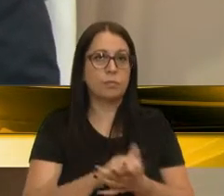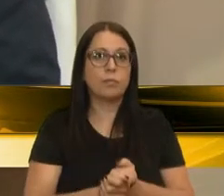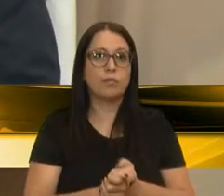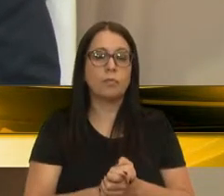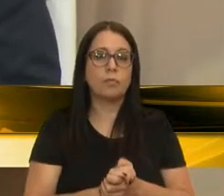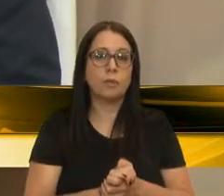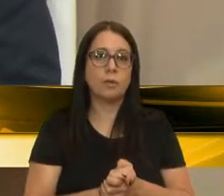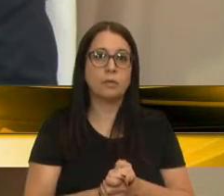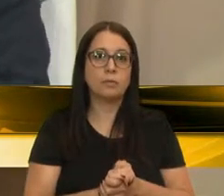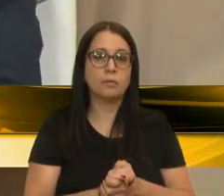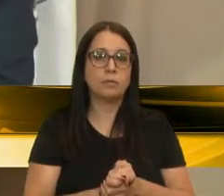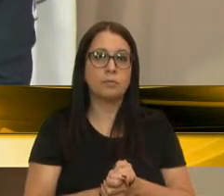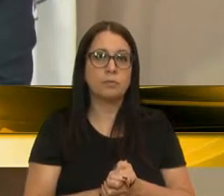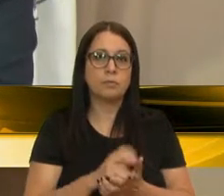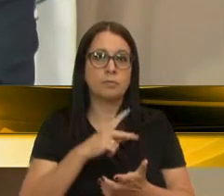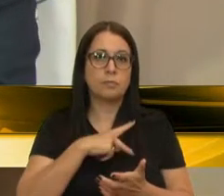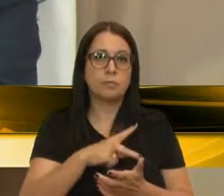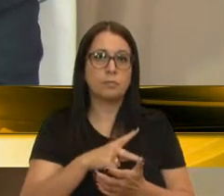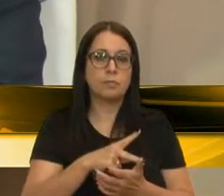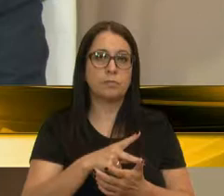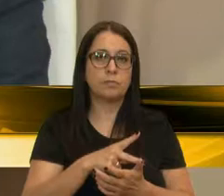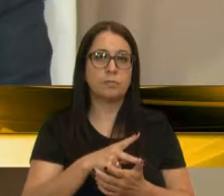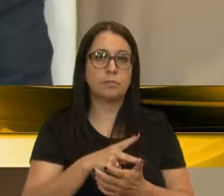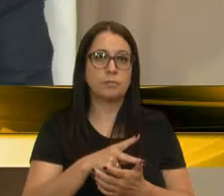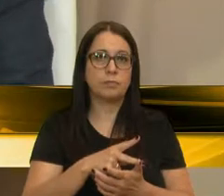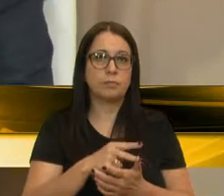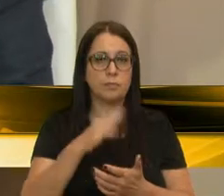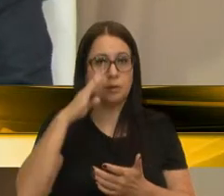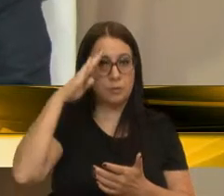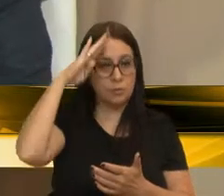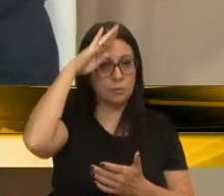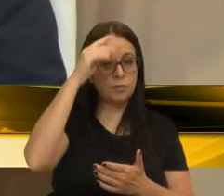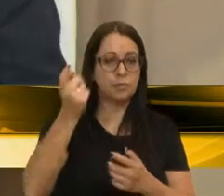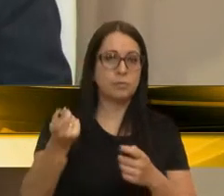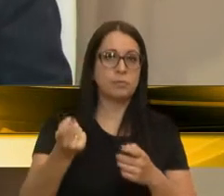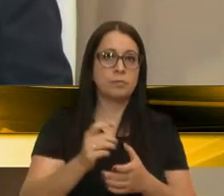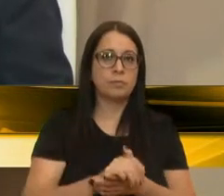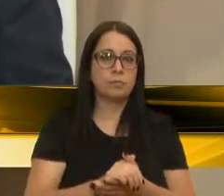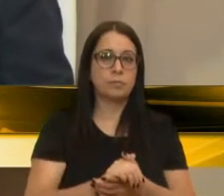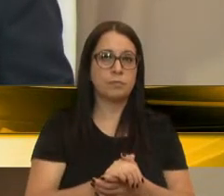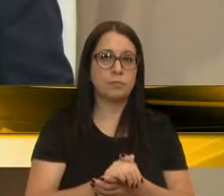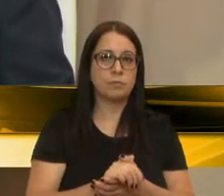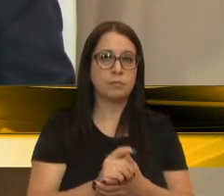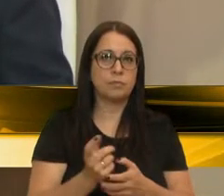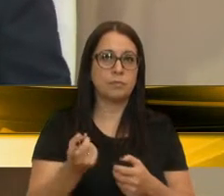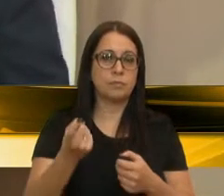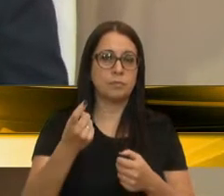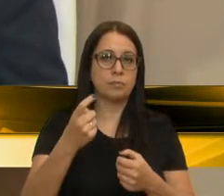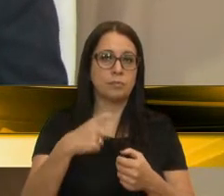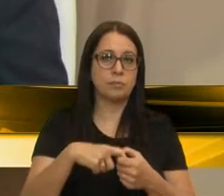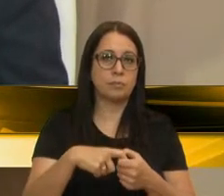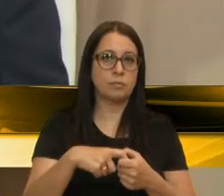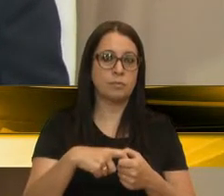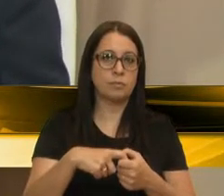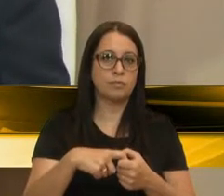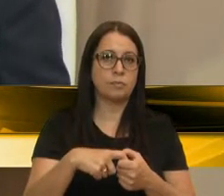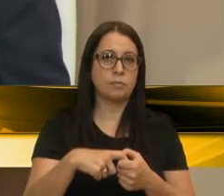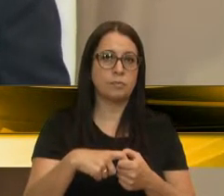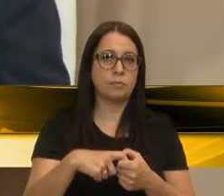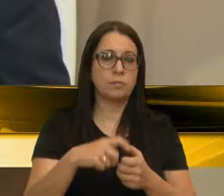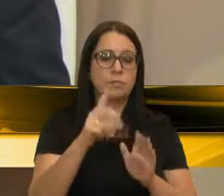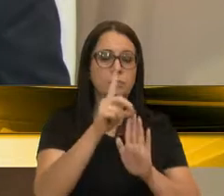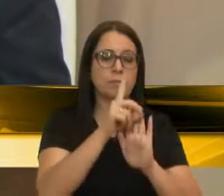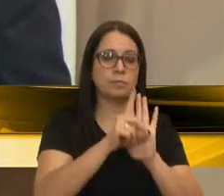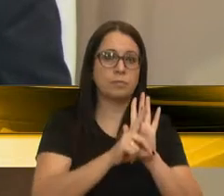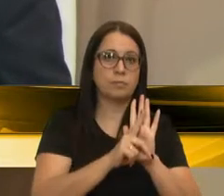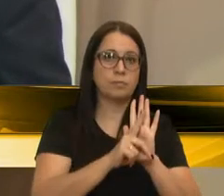nosso presidente da República está retornando, eu quero só trocar um, pelo menos um, só para um decreto